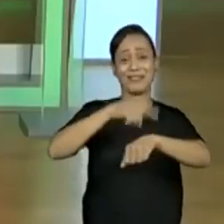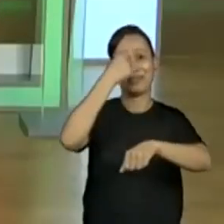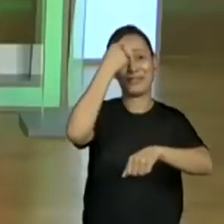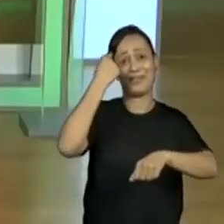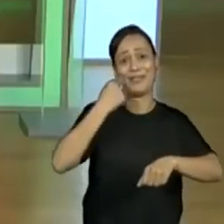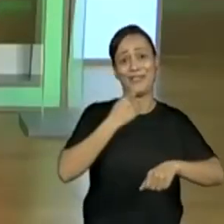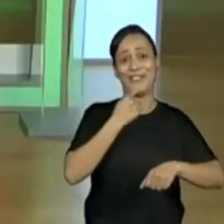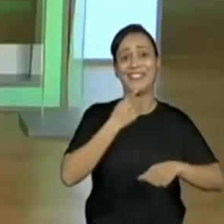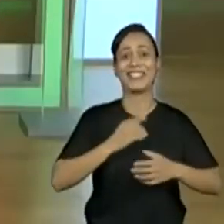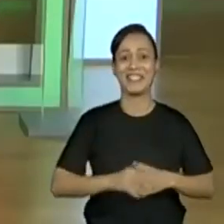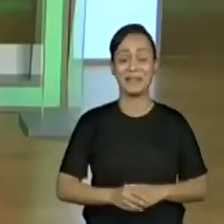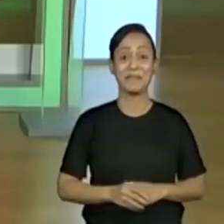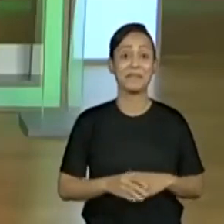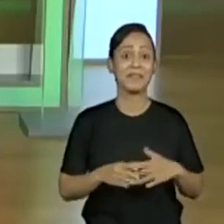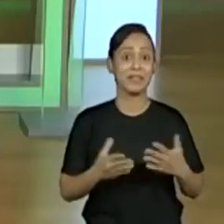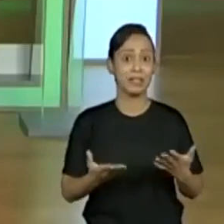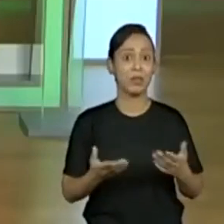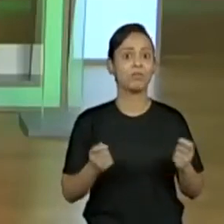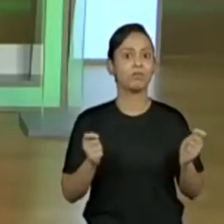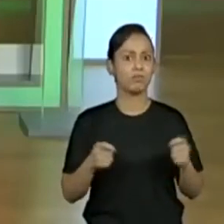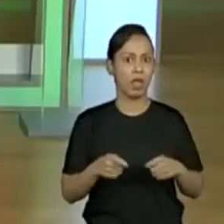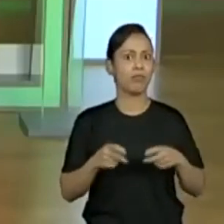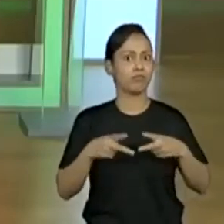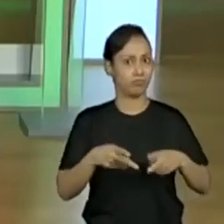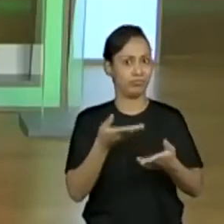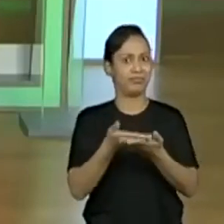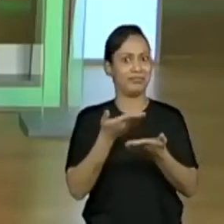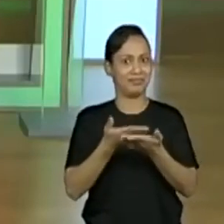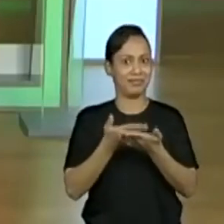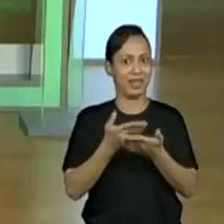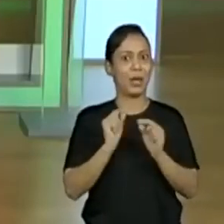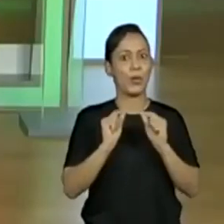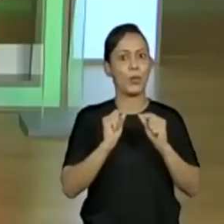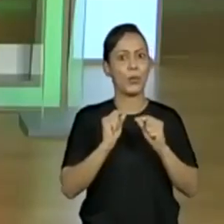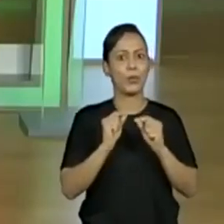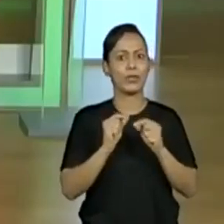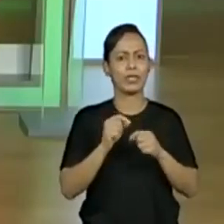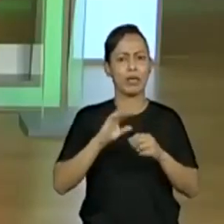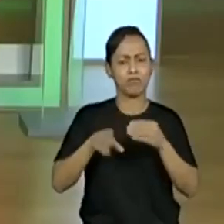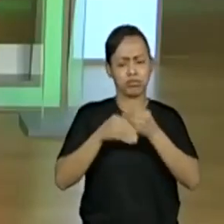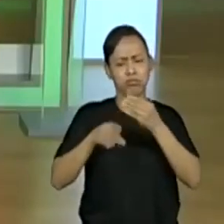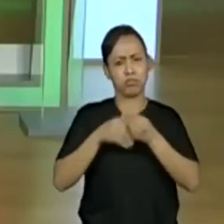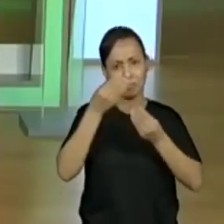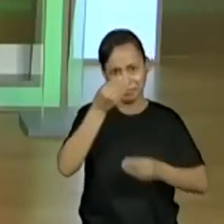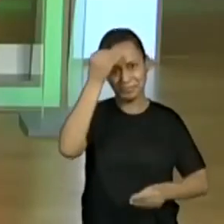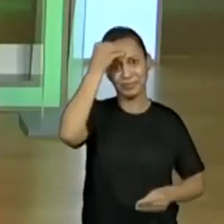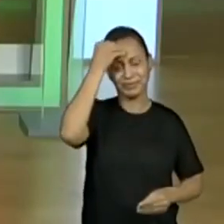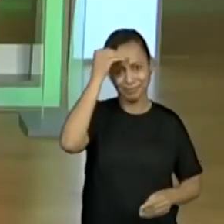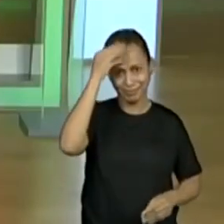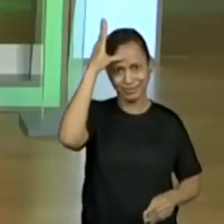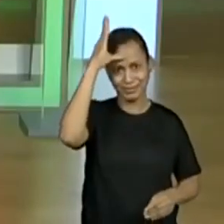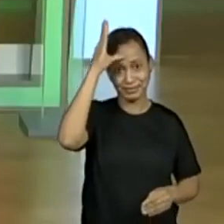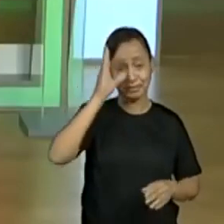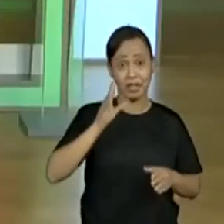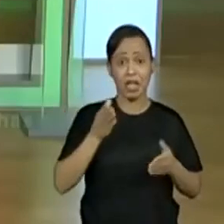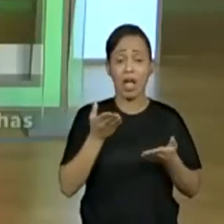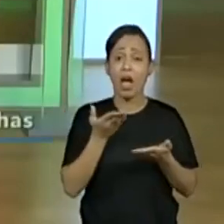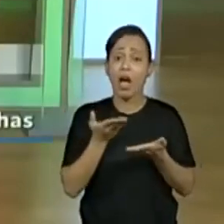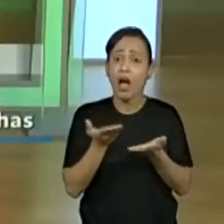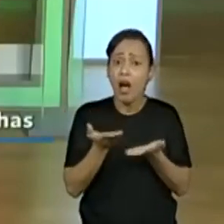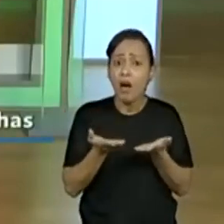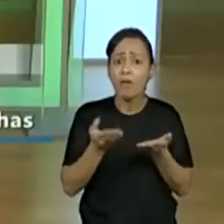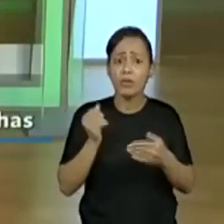mas enfim, vamos dar continuidade à nossa aula de recuperação. Quem está chegando agora, boas-vindas, é uma aula e uma semana de